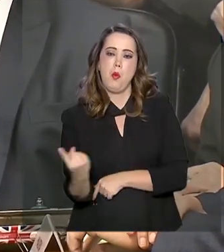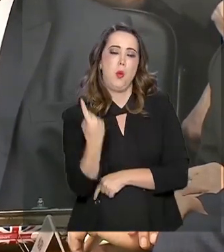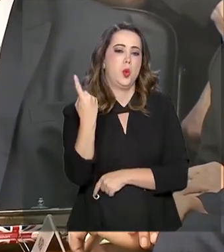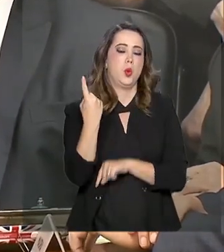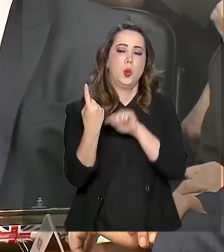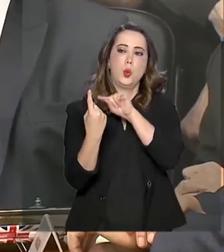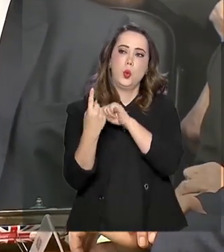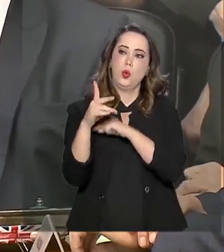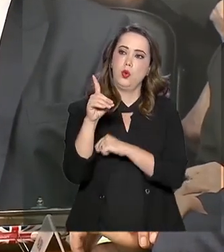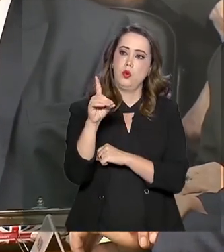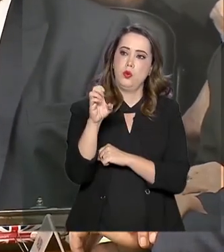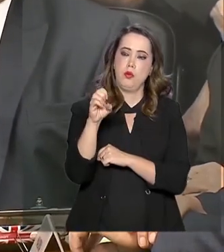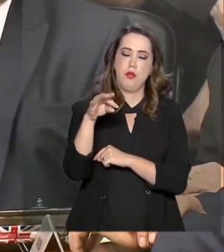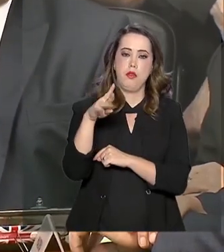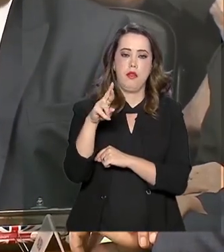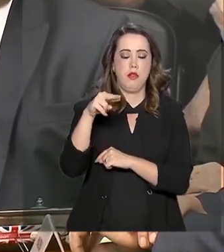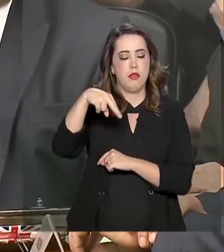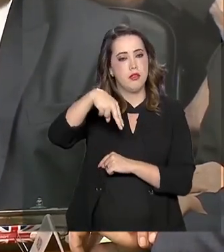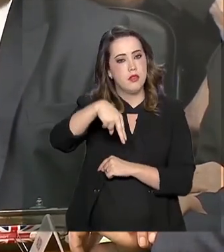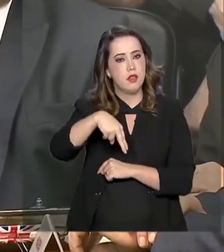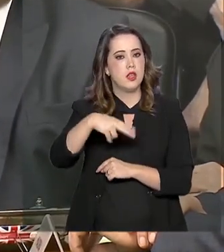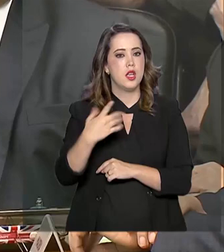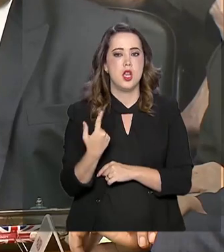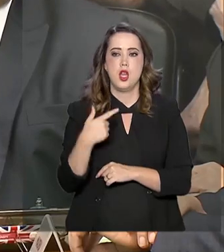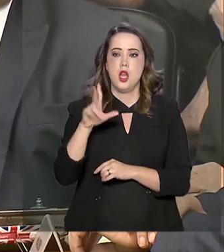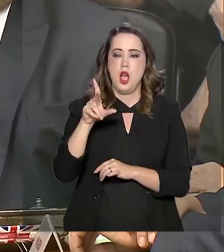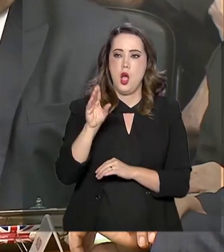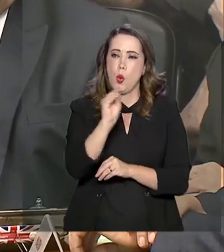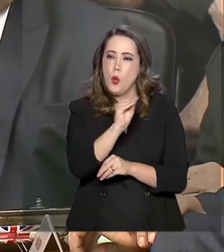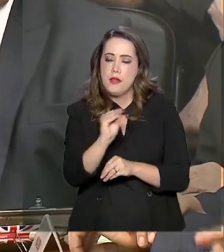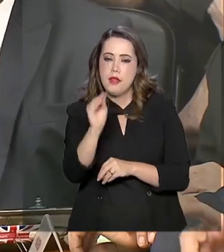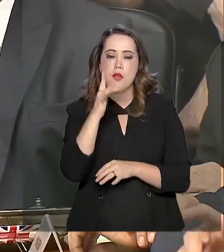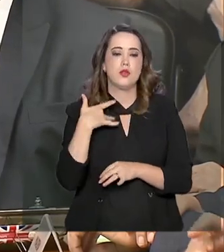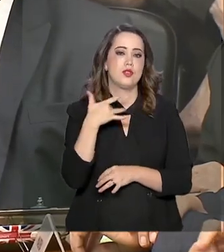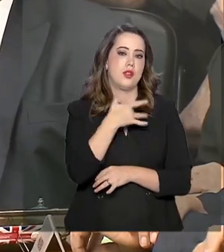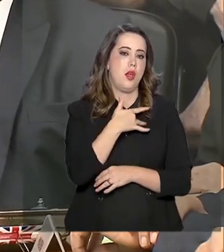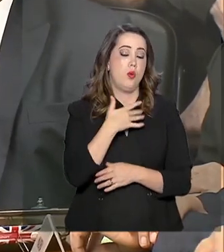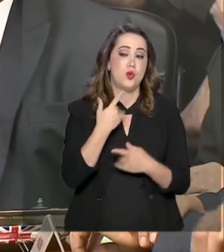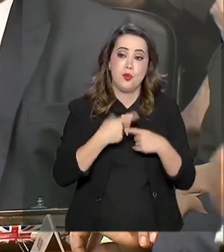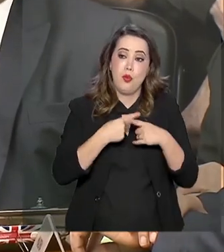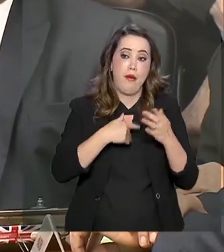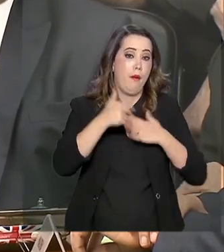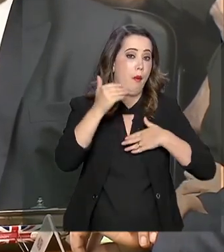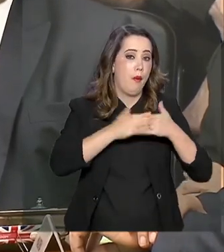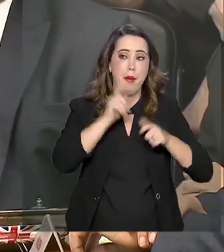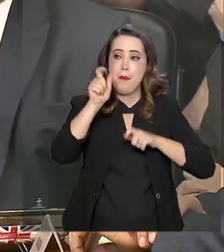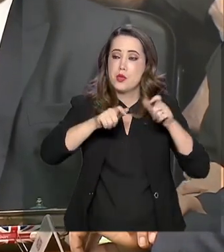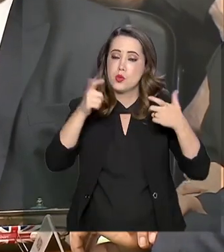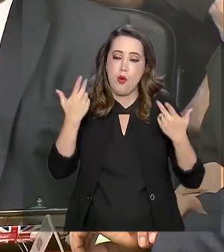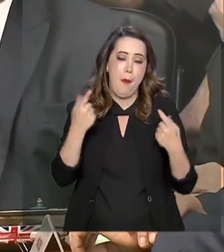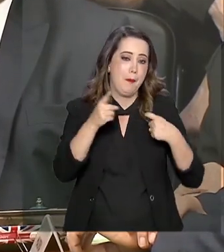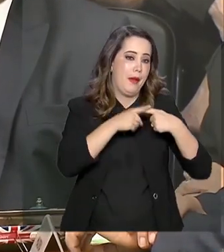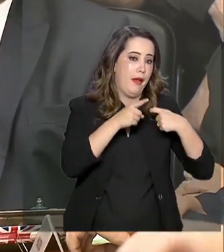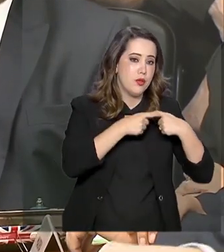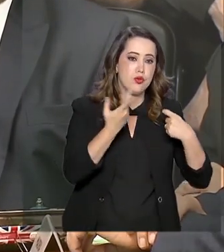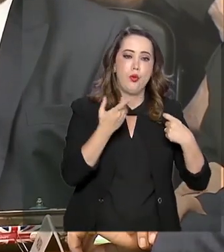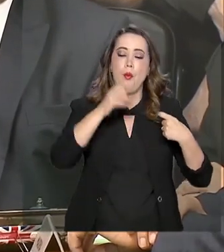tocante a exame de saúde, qualquer médico credenciado pode participar,